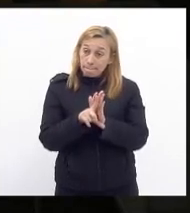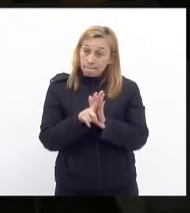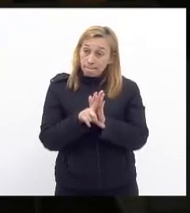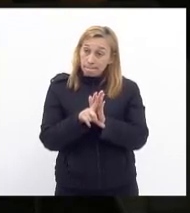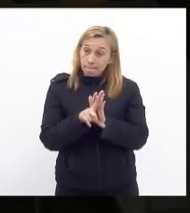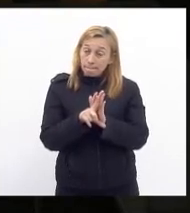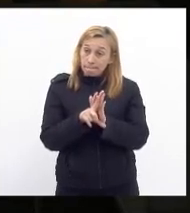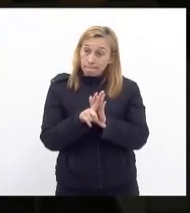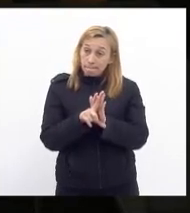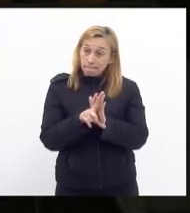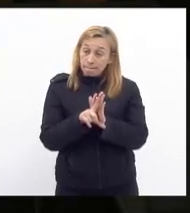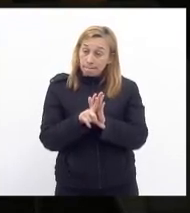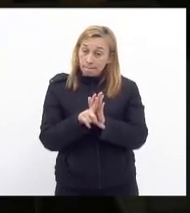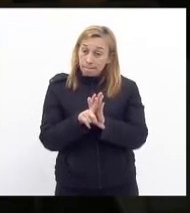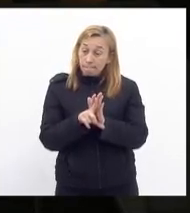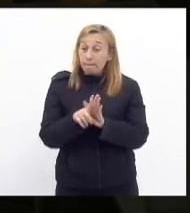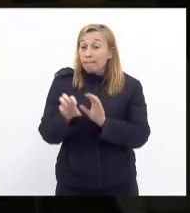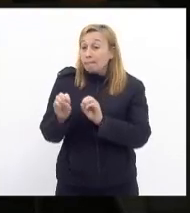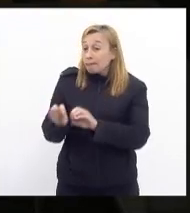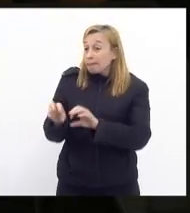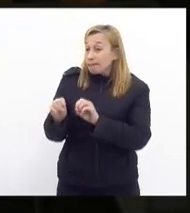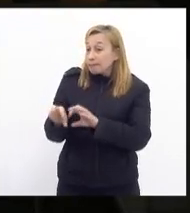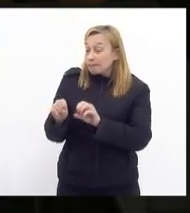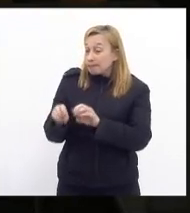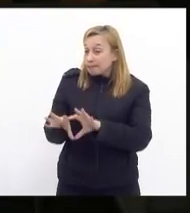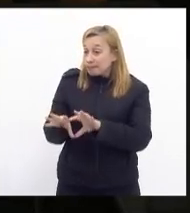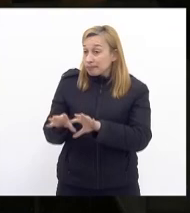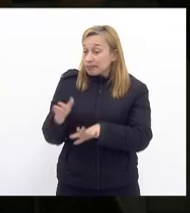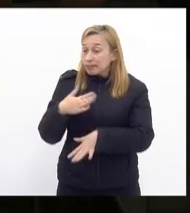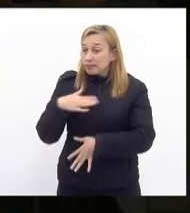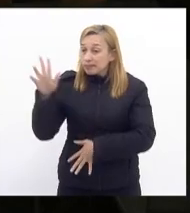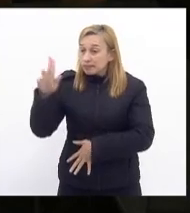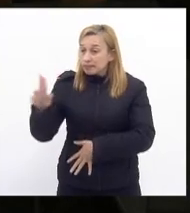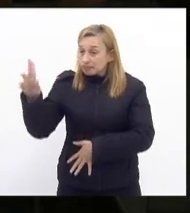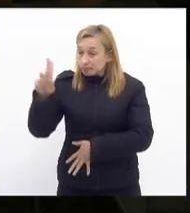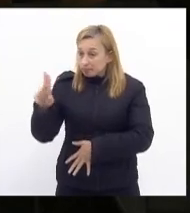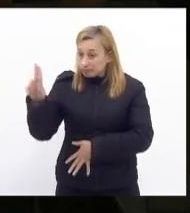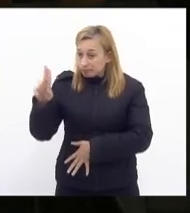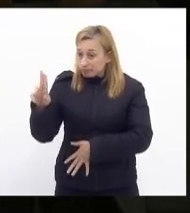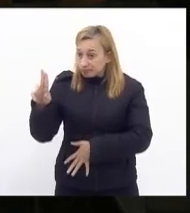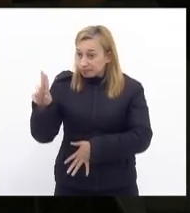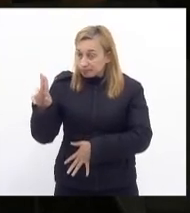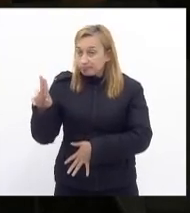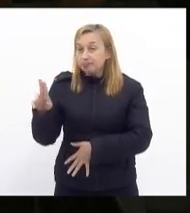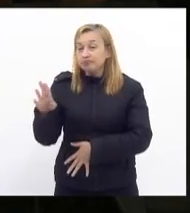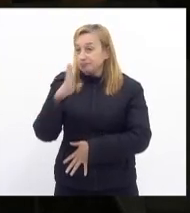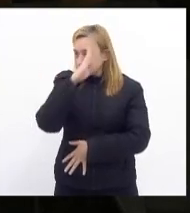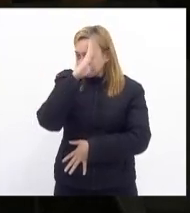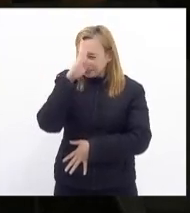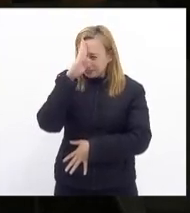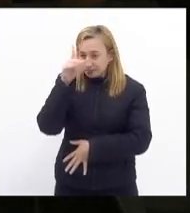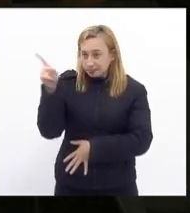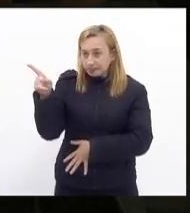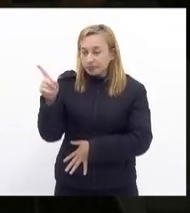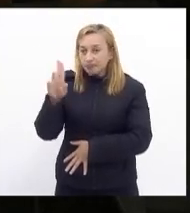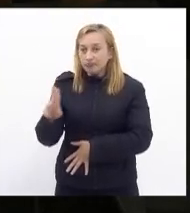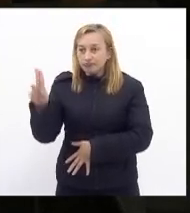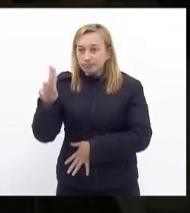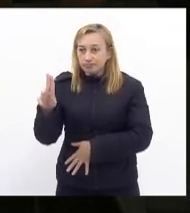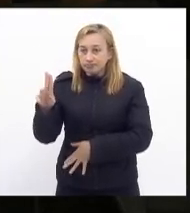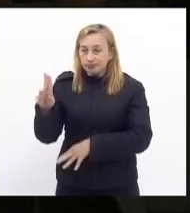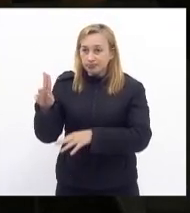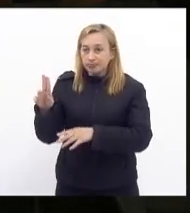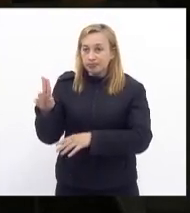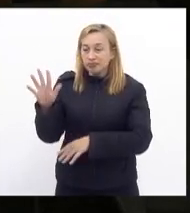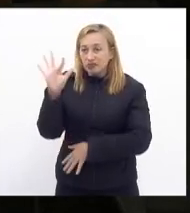na minha instituição na qual sou concursado onde faço carreira tem uma carreira acadêmica que é a Universidade Federal Fluminense